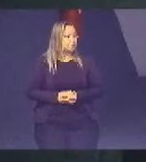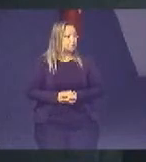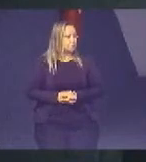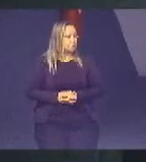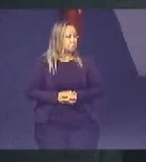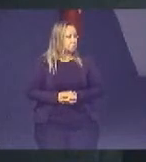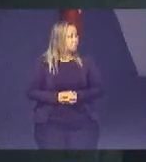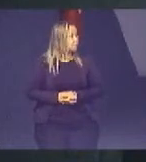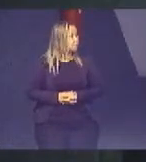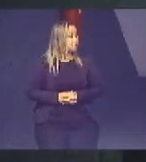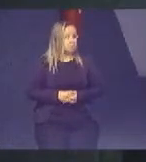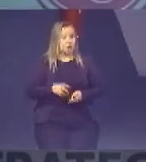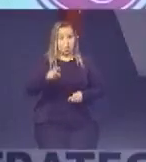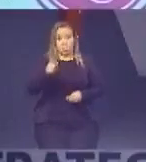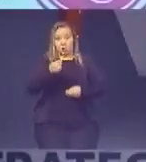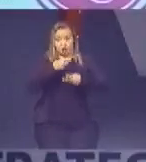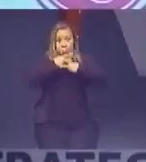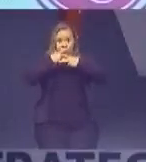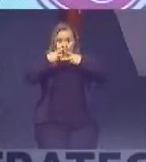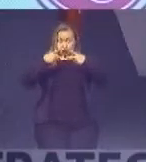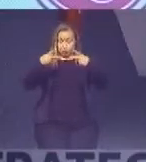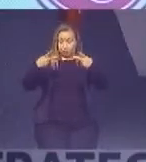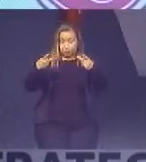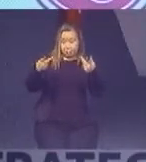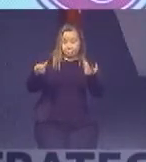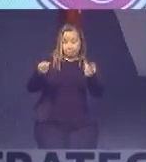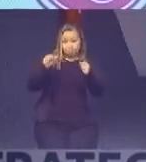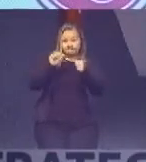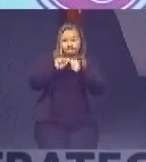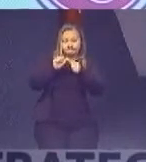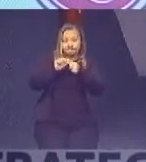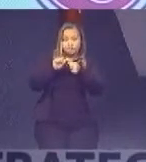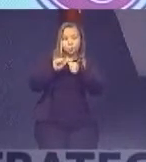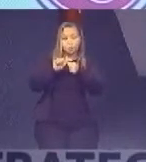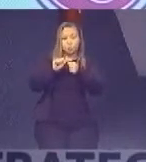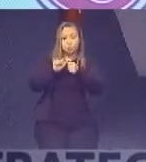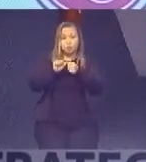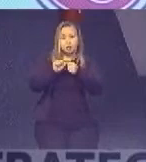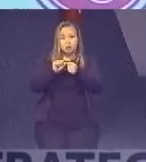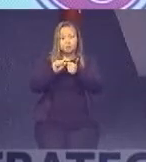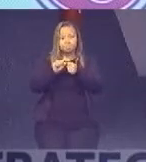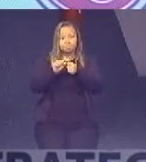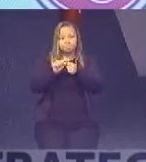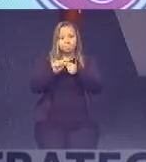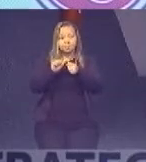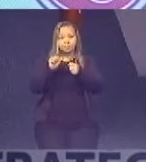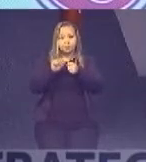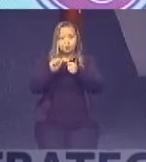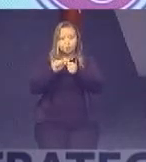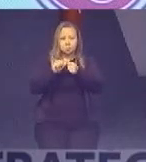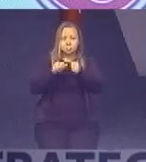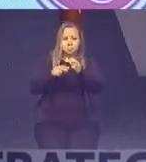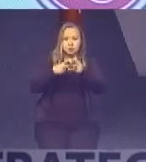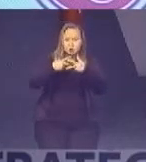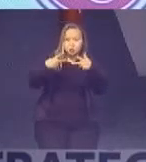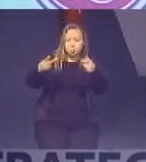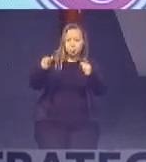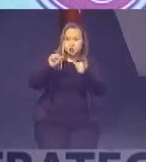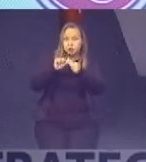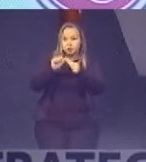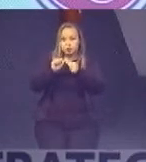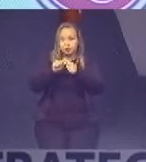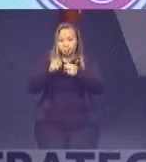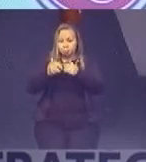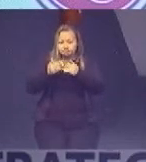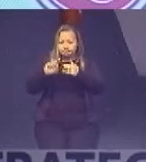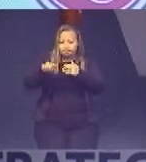Uma das coisas que nos leva a... Obrigada. Uma das coisas que nos leva a ir para